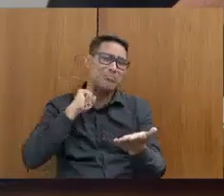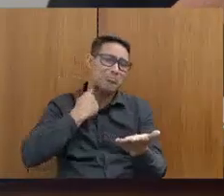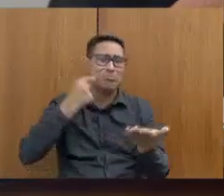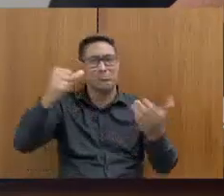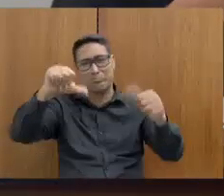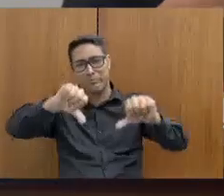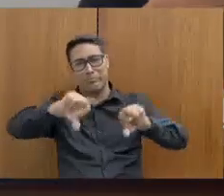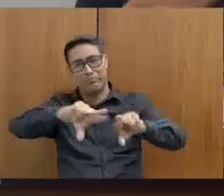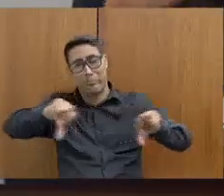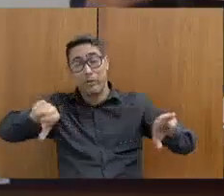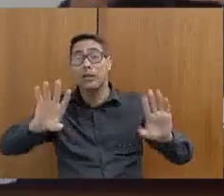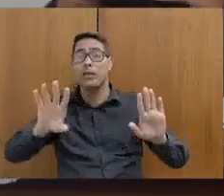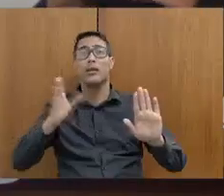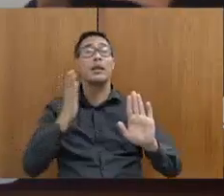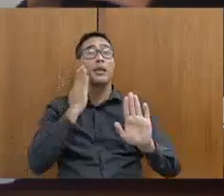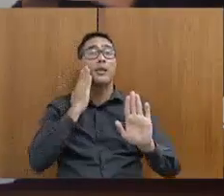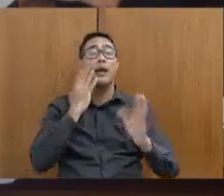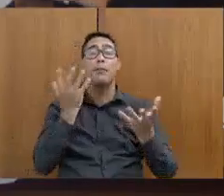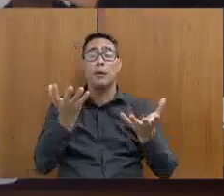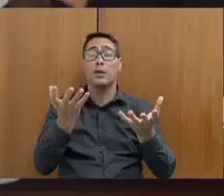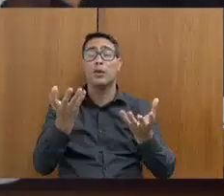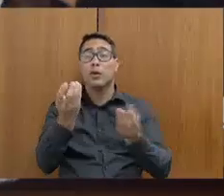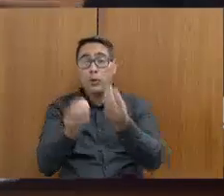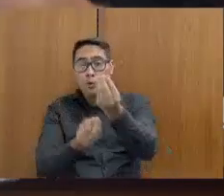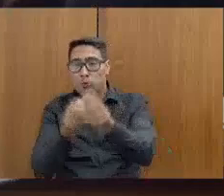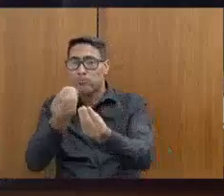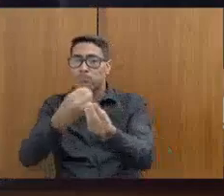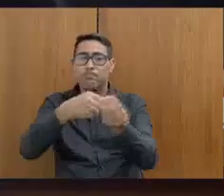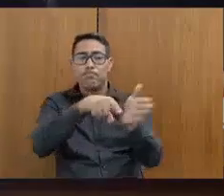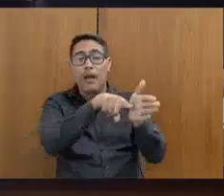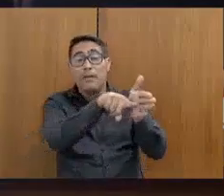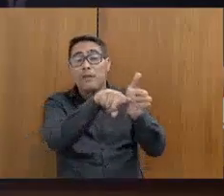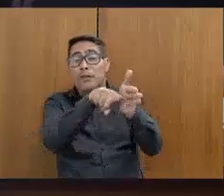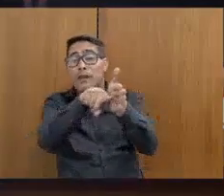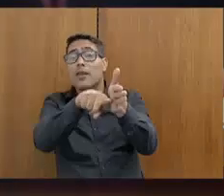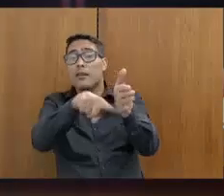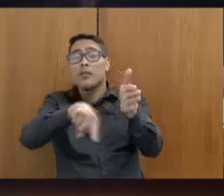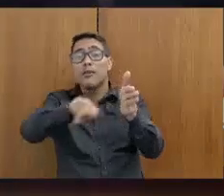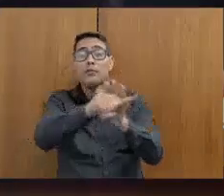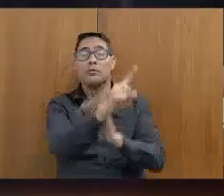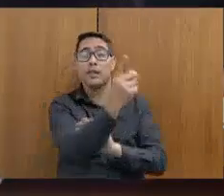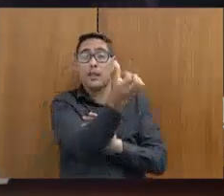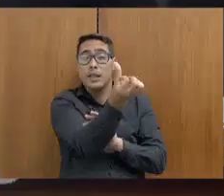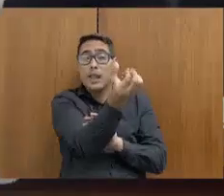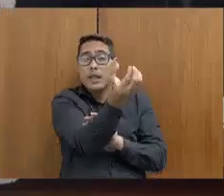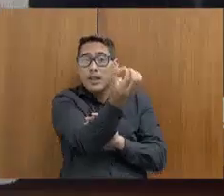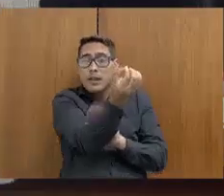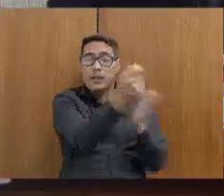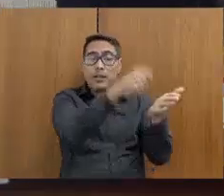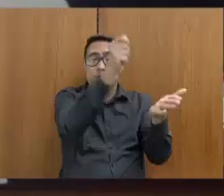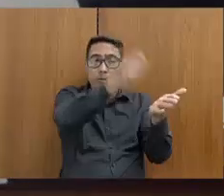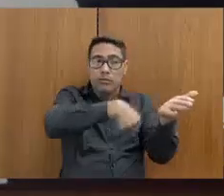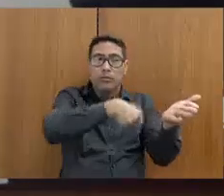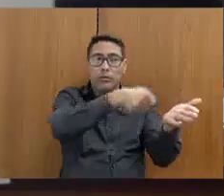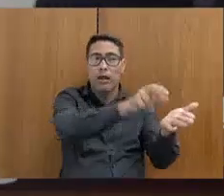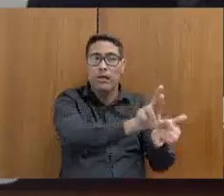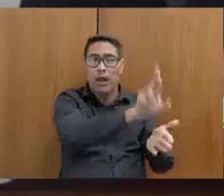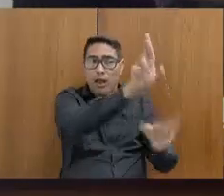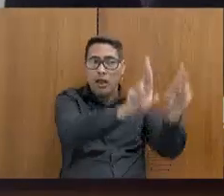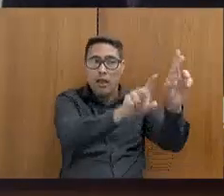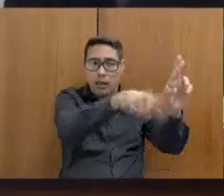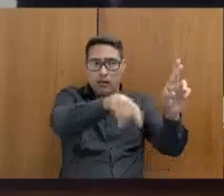sido feita a fiscalização dos 160 contratos de alimentação e como vocês fazem a